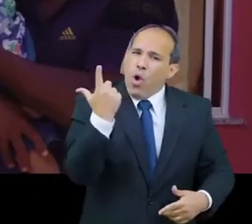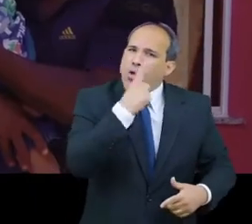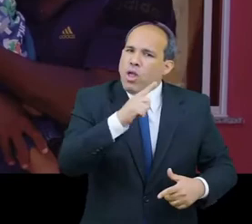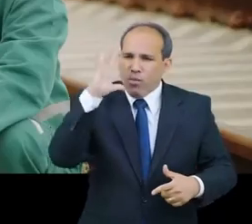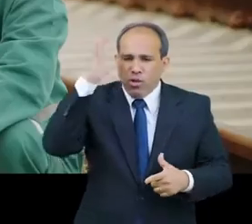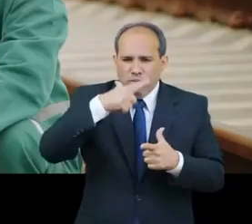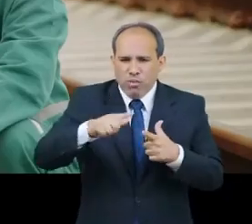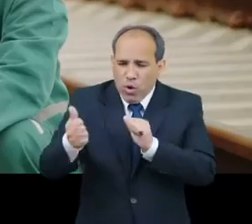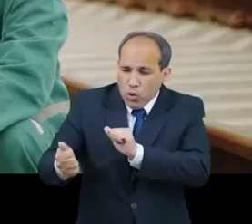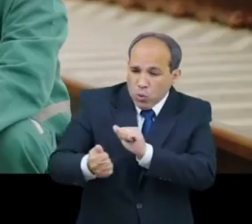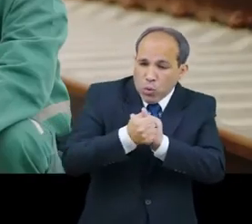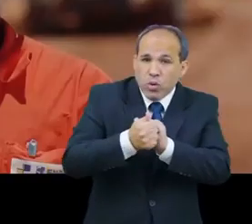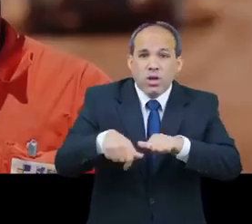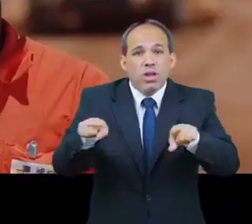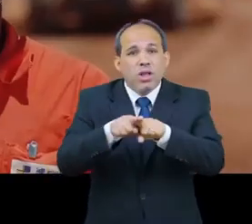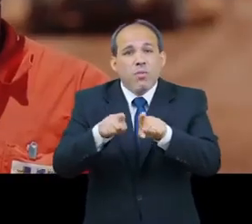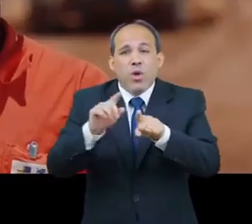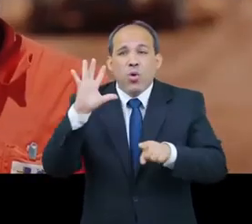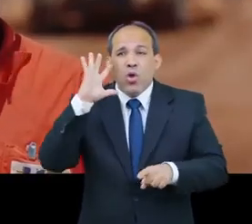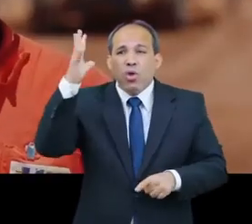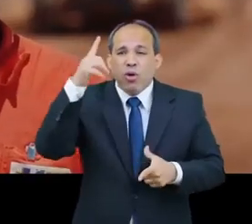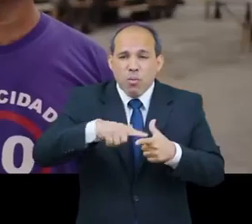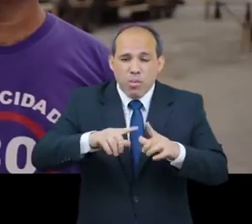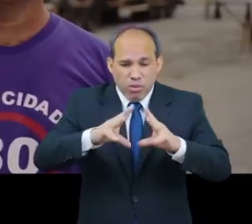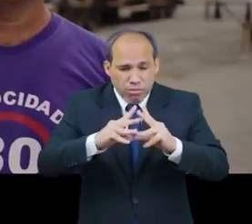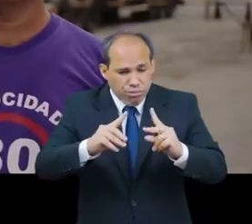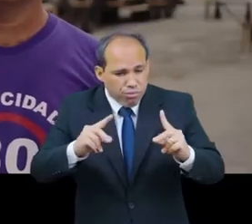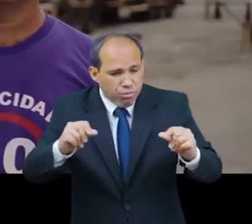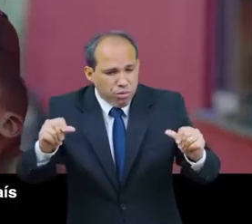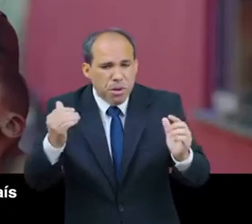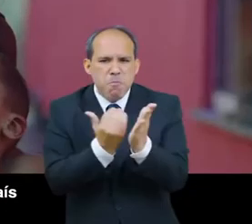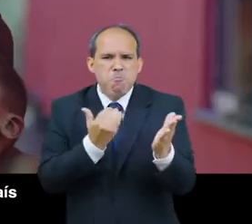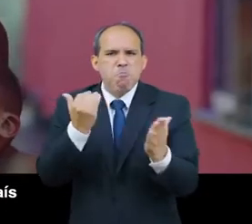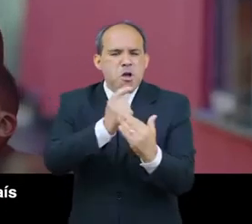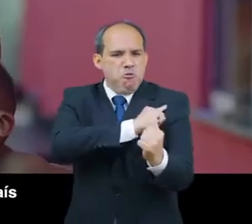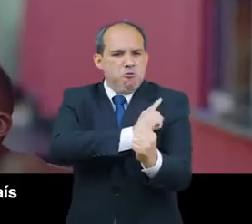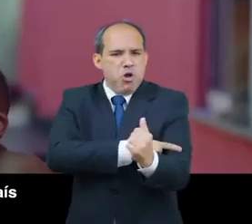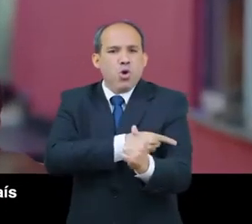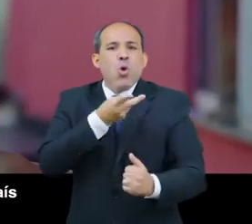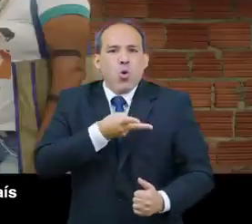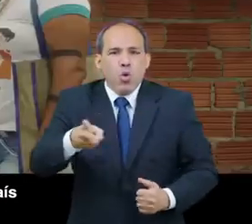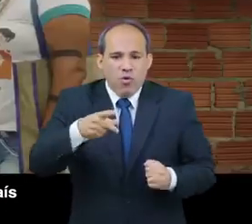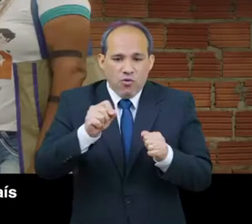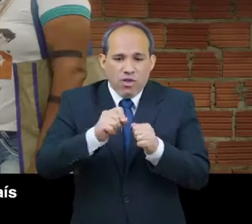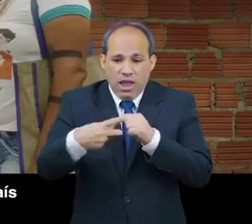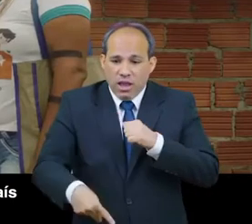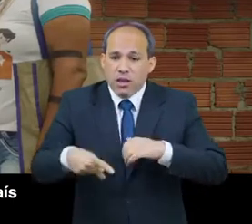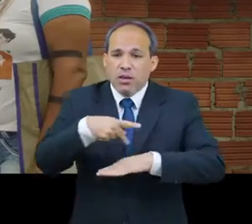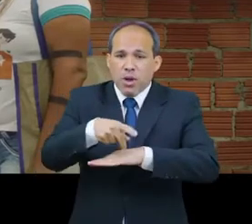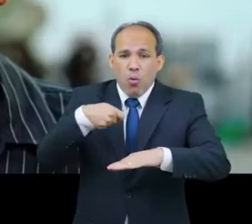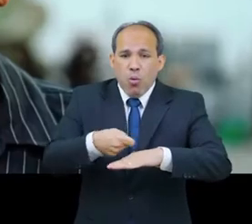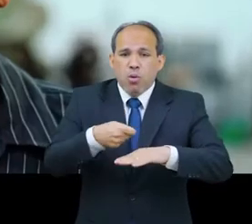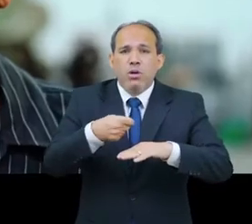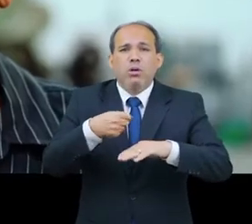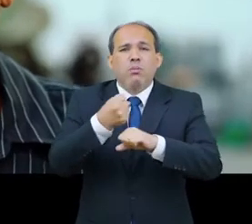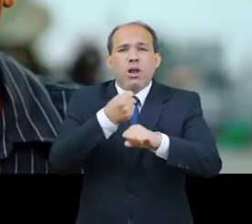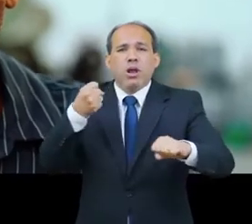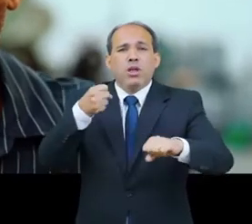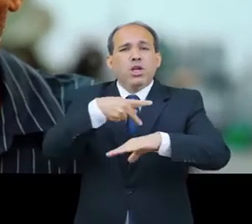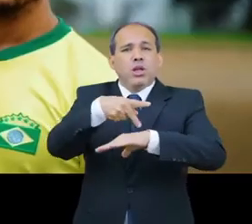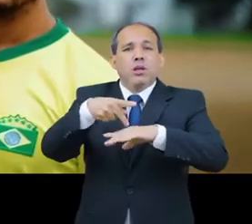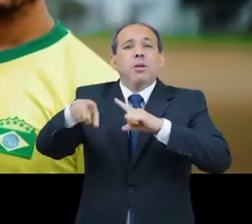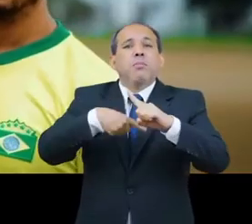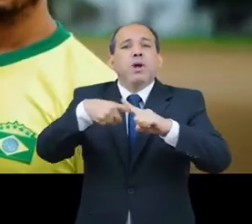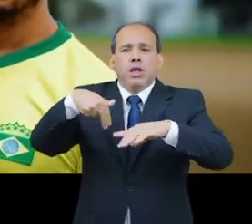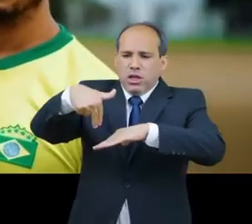sair dessa juntos. Para que possamos sair dessa maiores. Para que continuemos fazendo deste grande país uma grande nação.